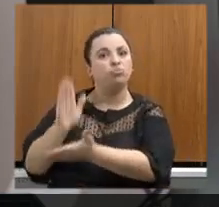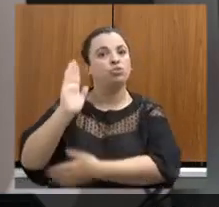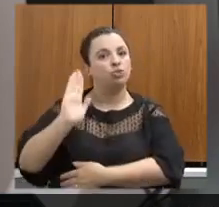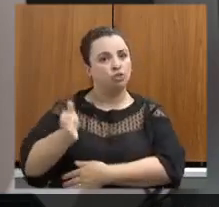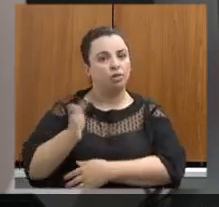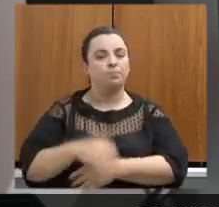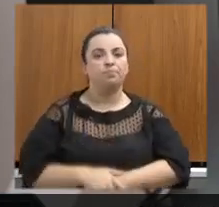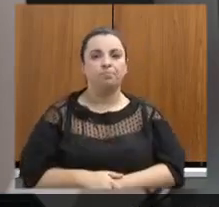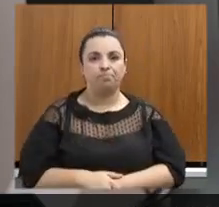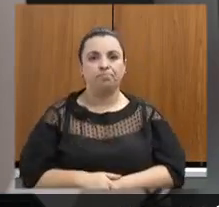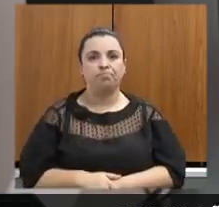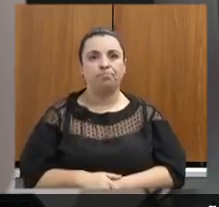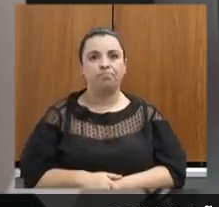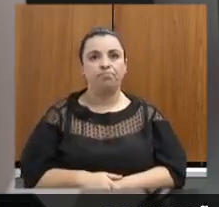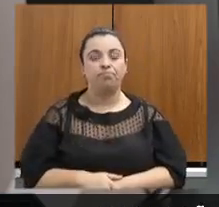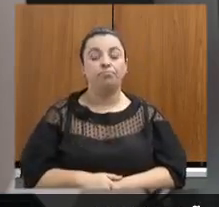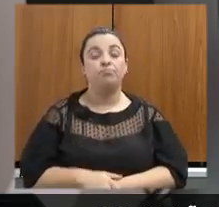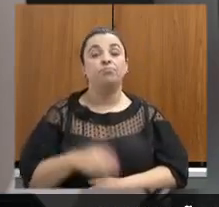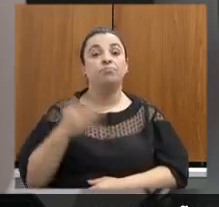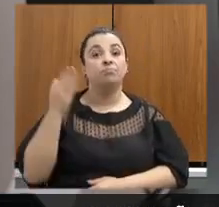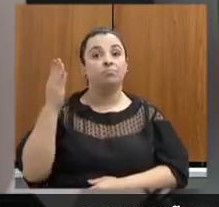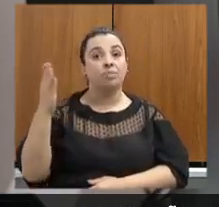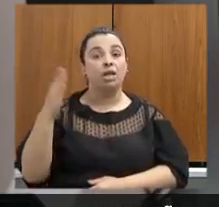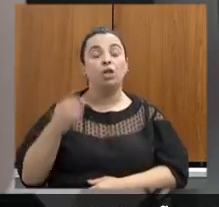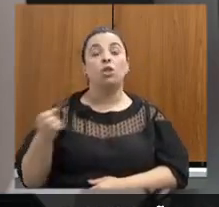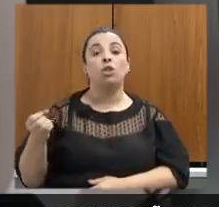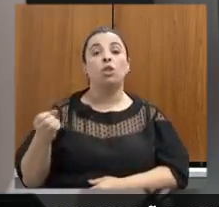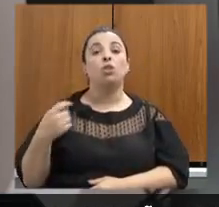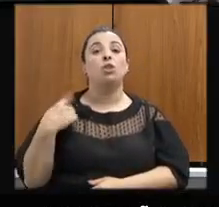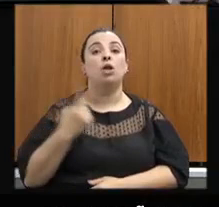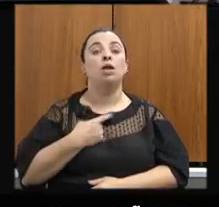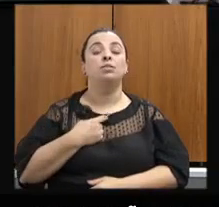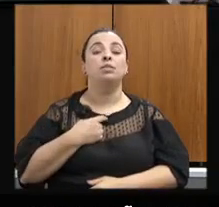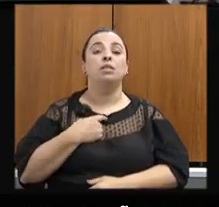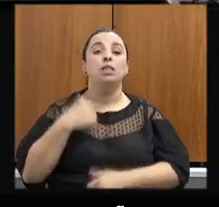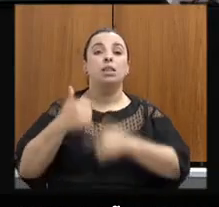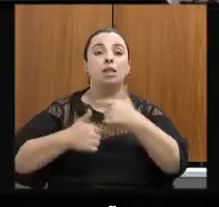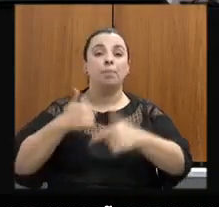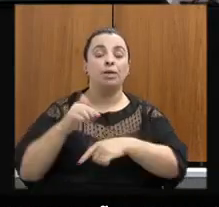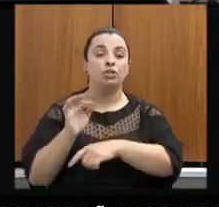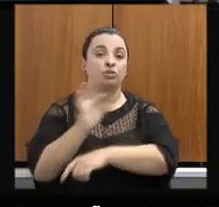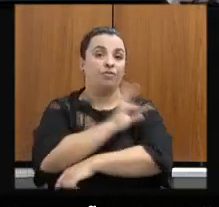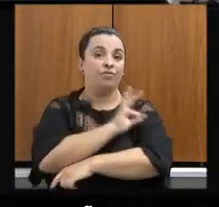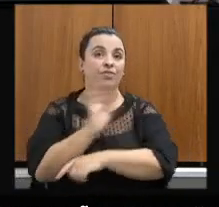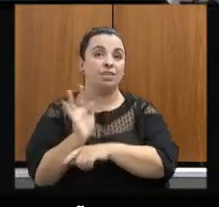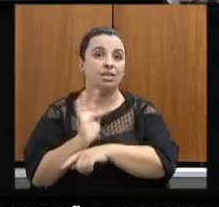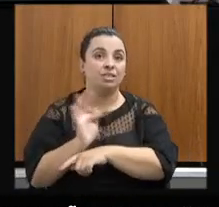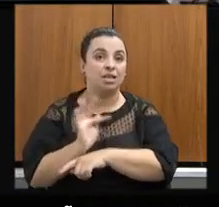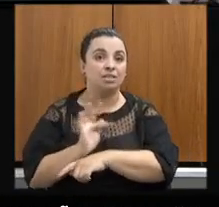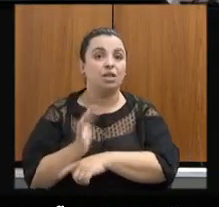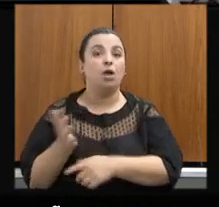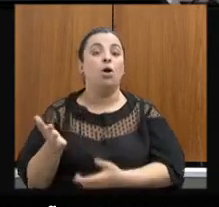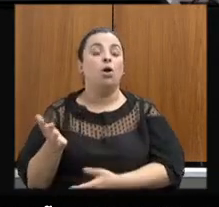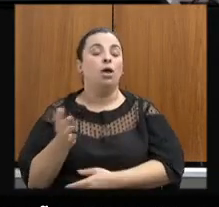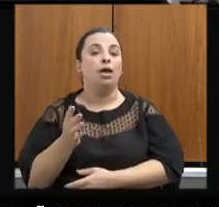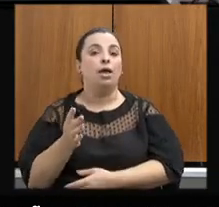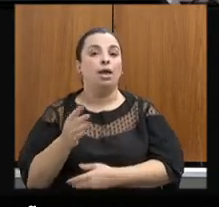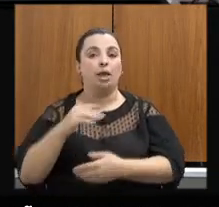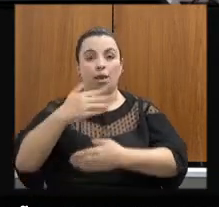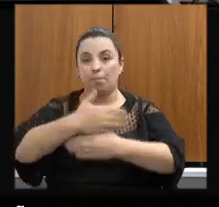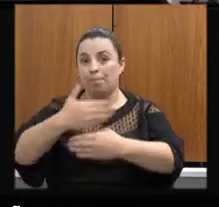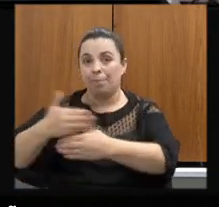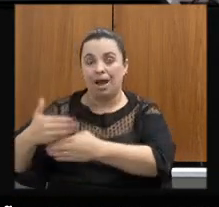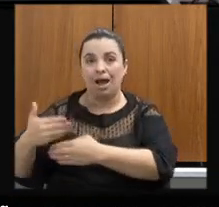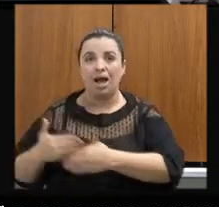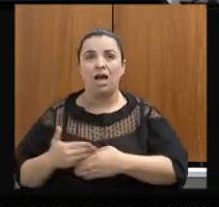Aqui são as nossas atividades de fiscalização em barragens no Estado de Minas Gerais, 2019, 2021, em